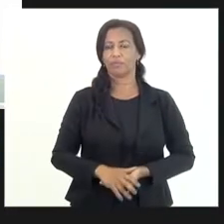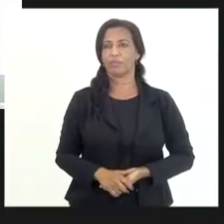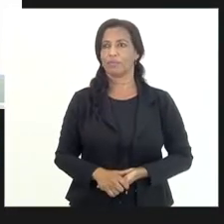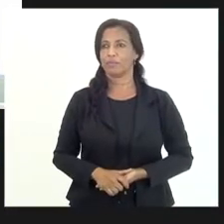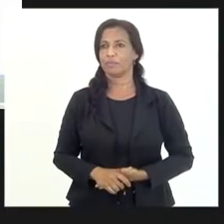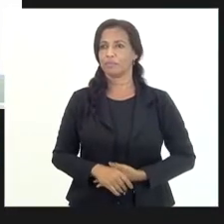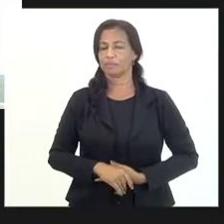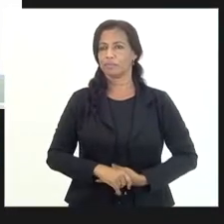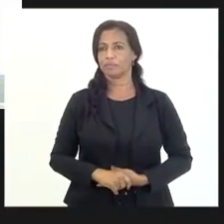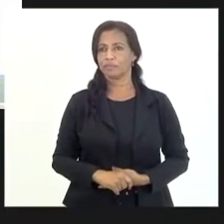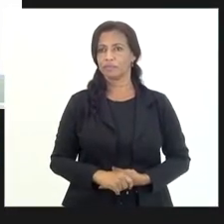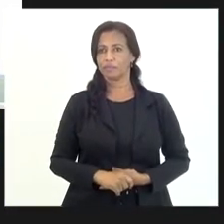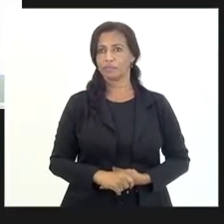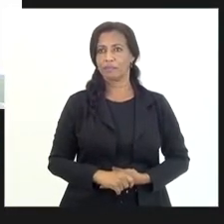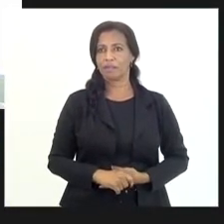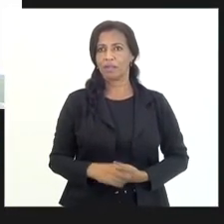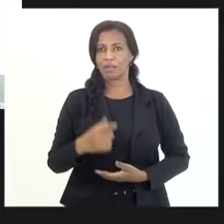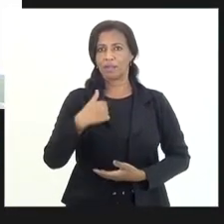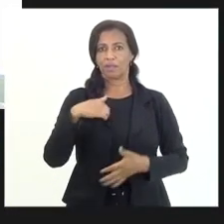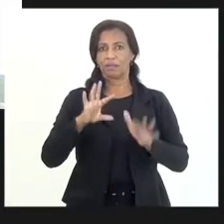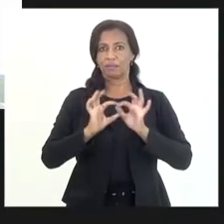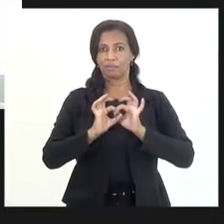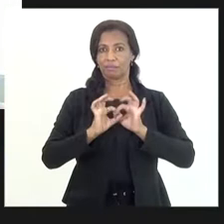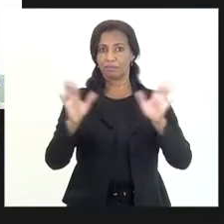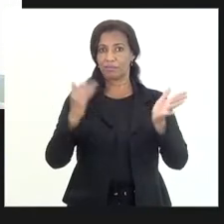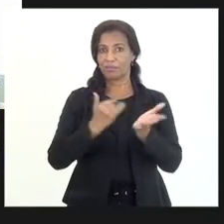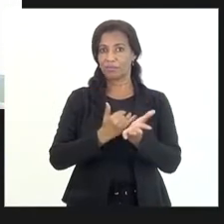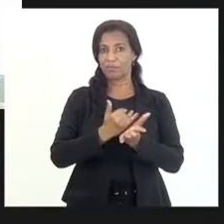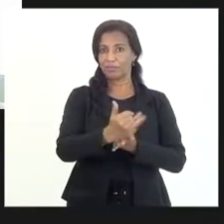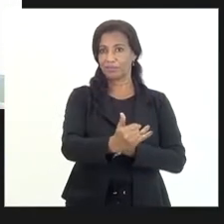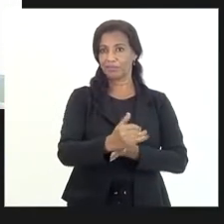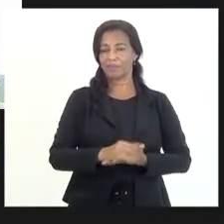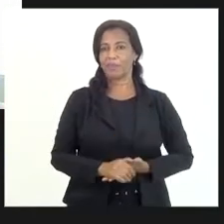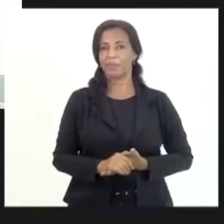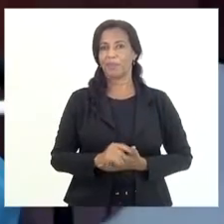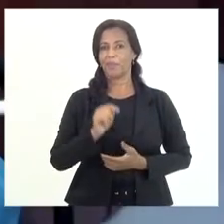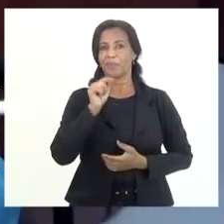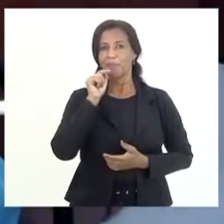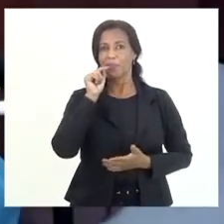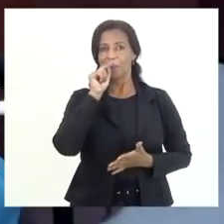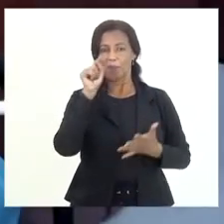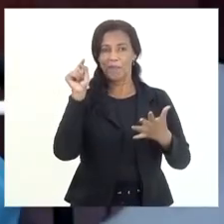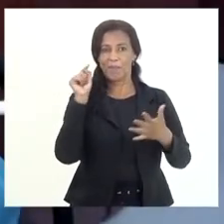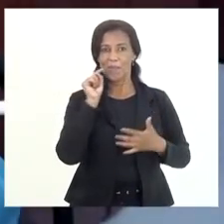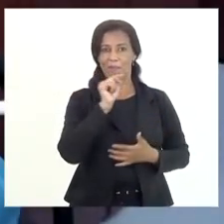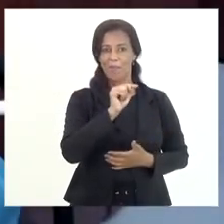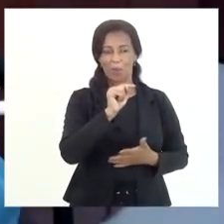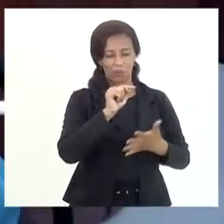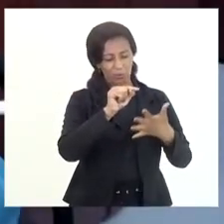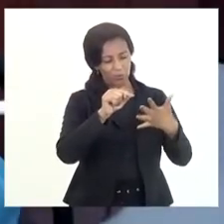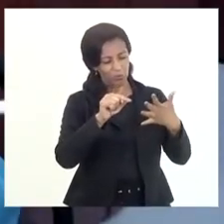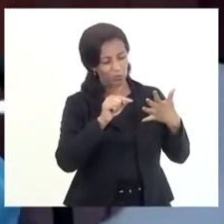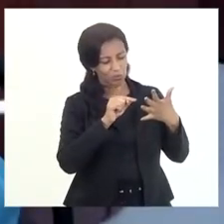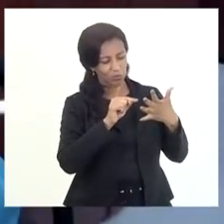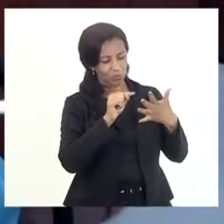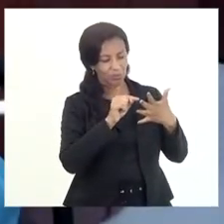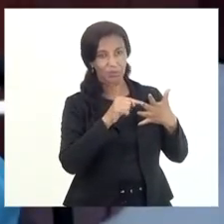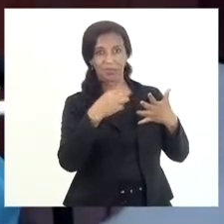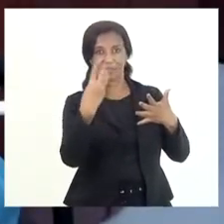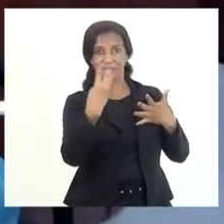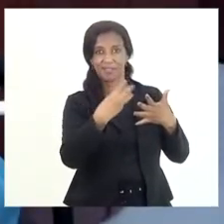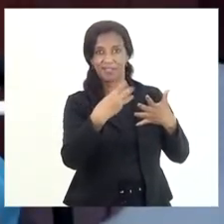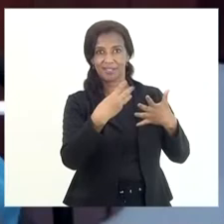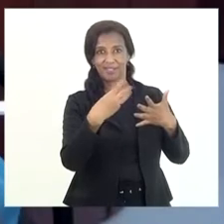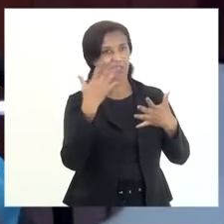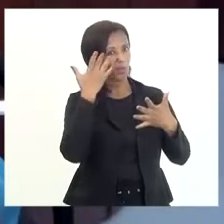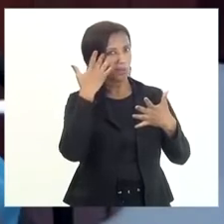Eu vou tomar a liberdade só de começar pelo ponto 3, que eu acho que ele vai esclarecer, vai ajudar a esclarecer